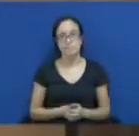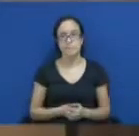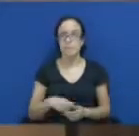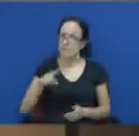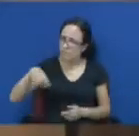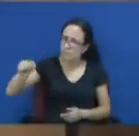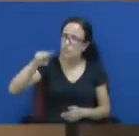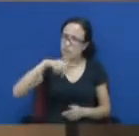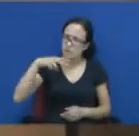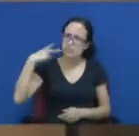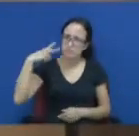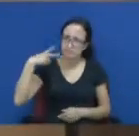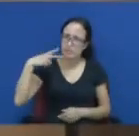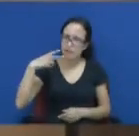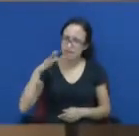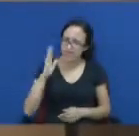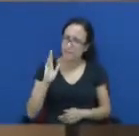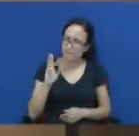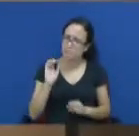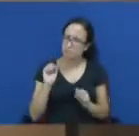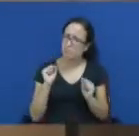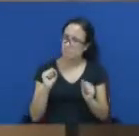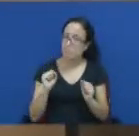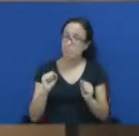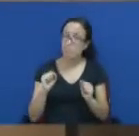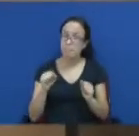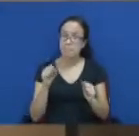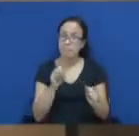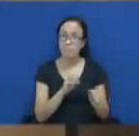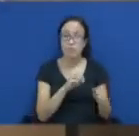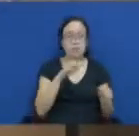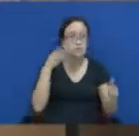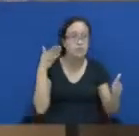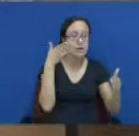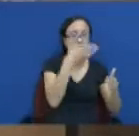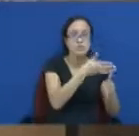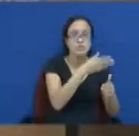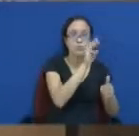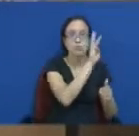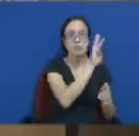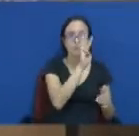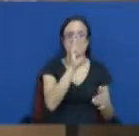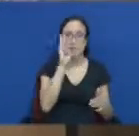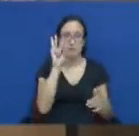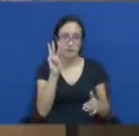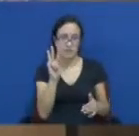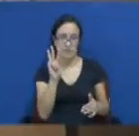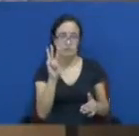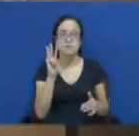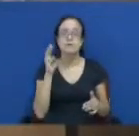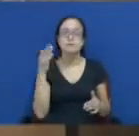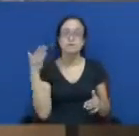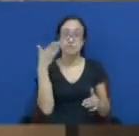o que é o Programa Cidades Sustentáveis. Eu quero que entrem no site www